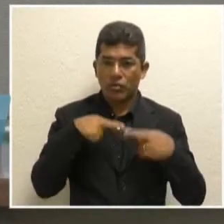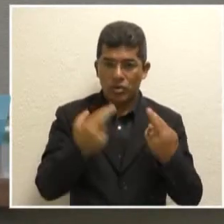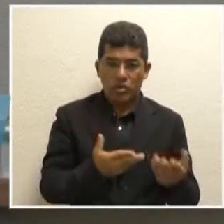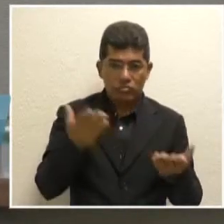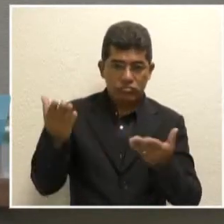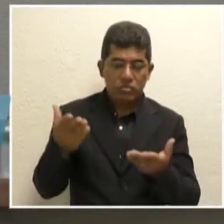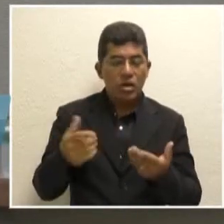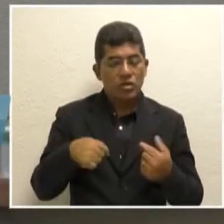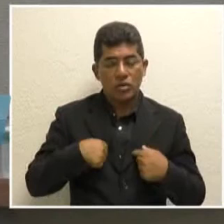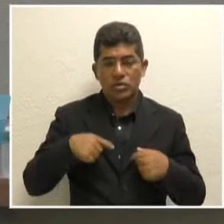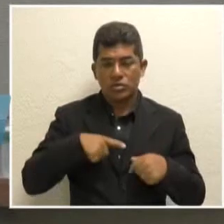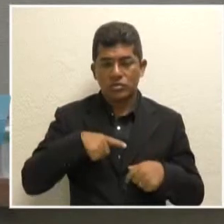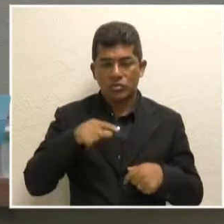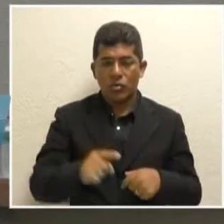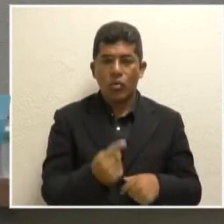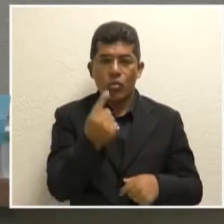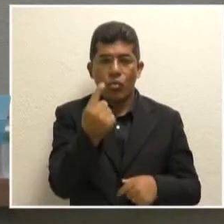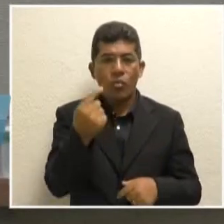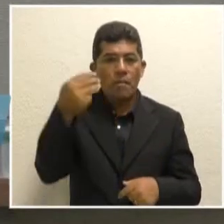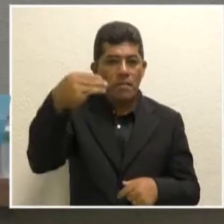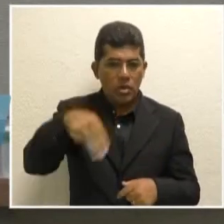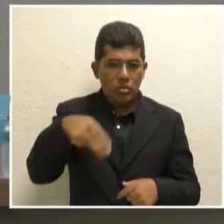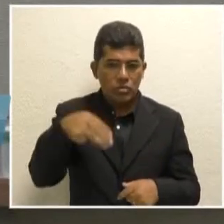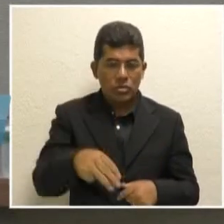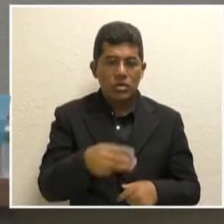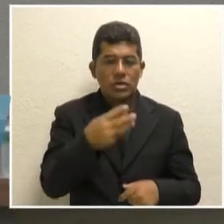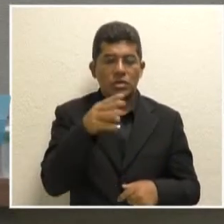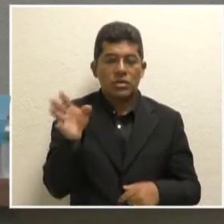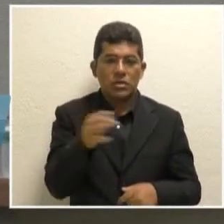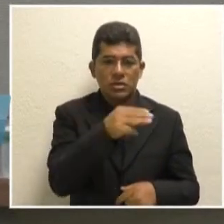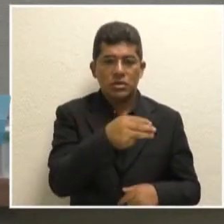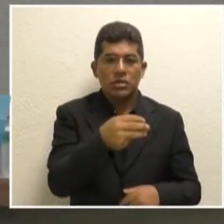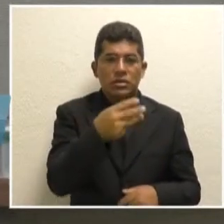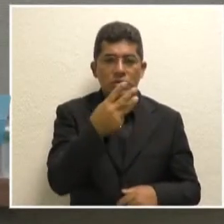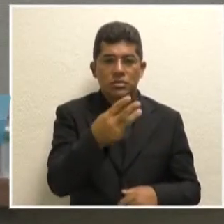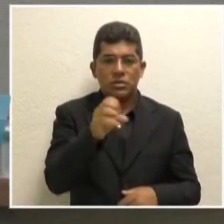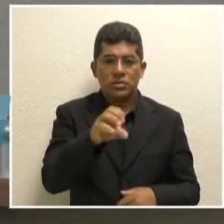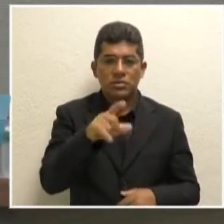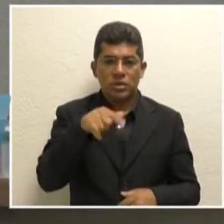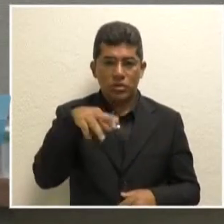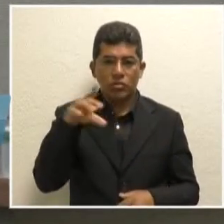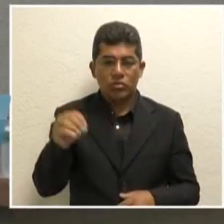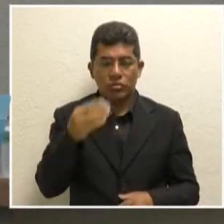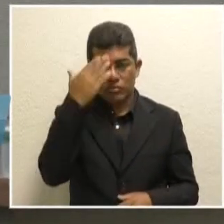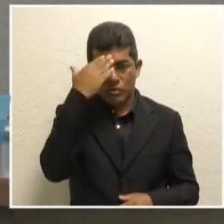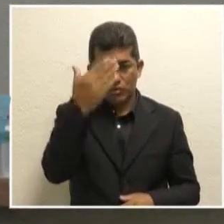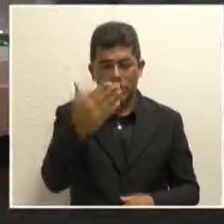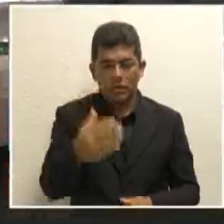e aí nós estamos só com um minuto e 35 segundos tá muito obrigado até logo obrigado Obrigado.